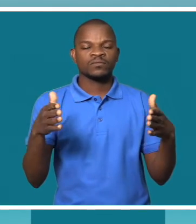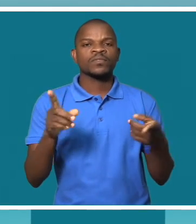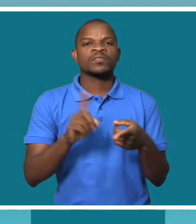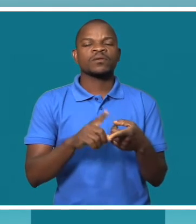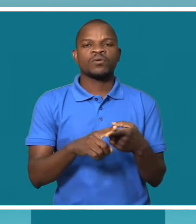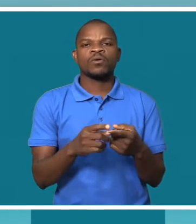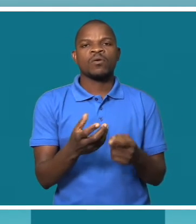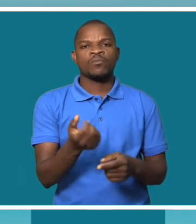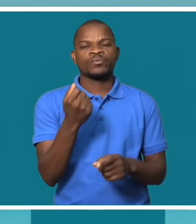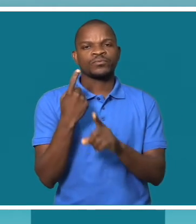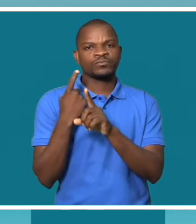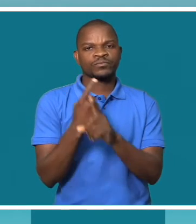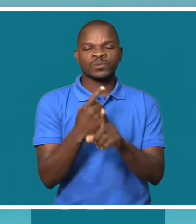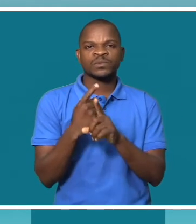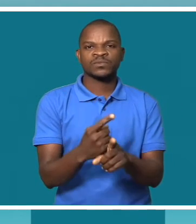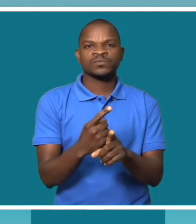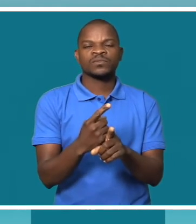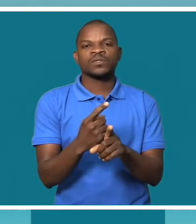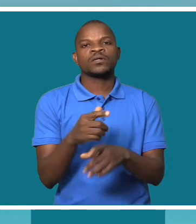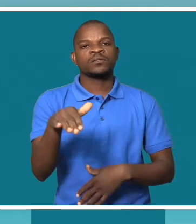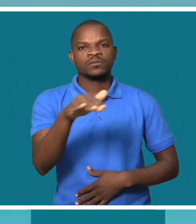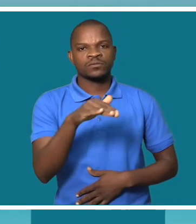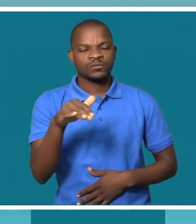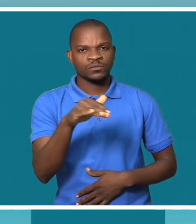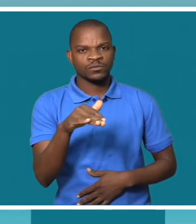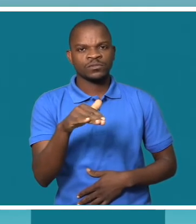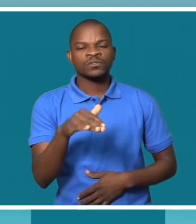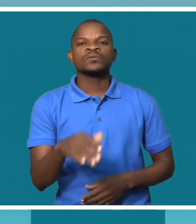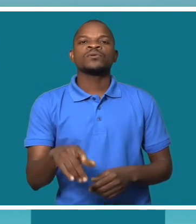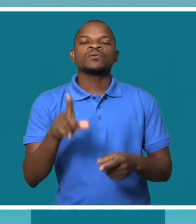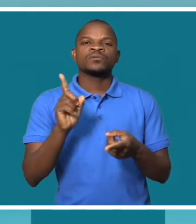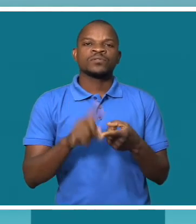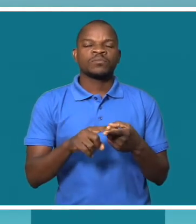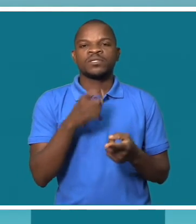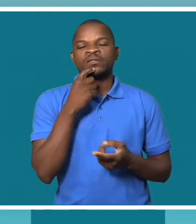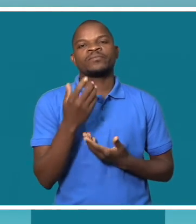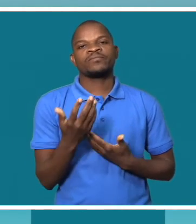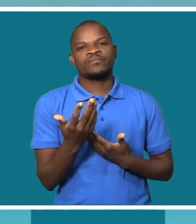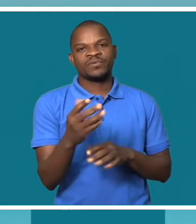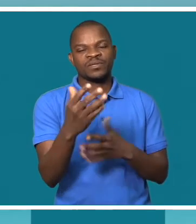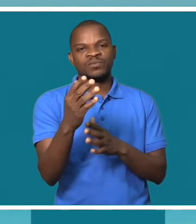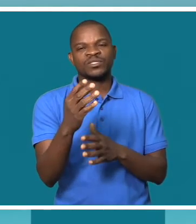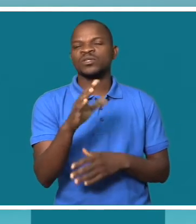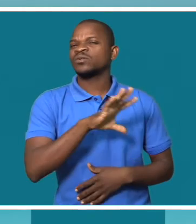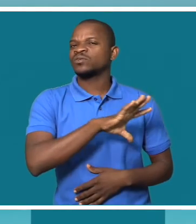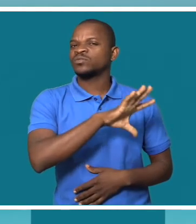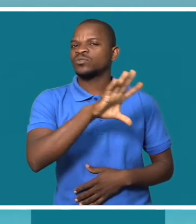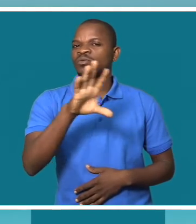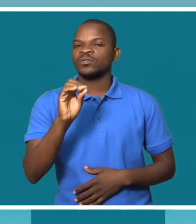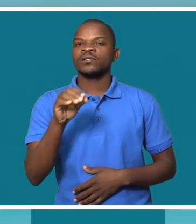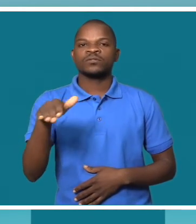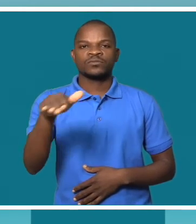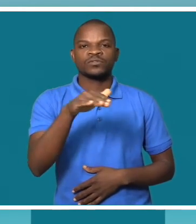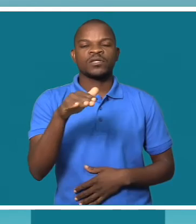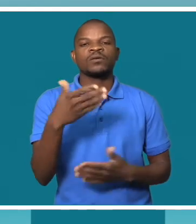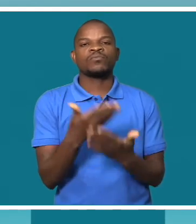vão poder participar da sociedade, é muito bom, e está de parabéns a toda a sociedade pela